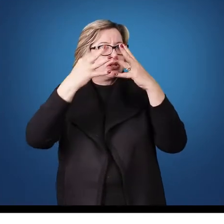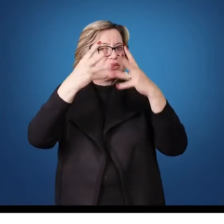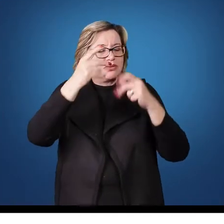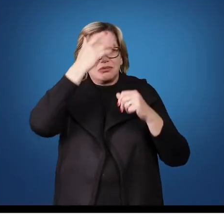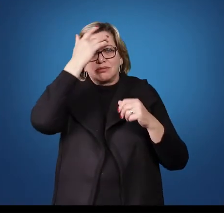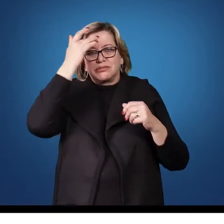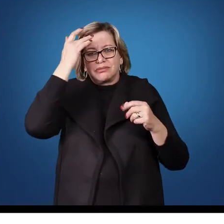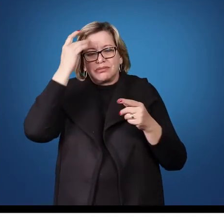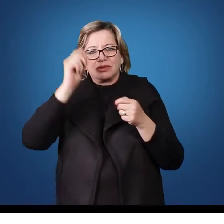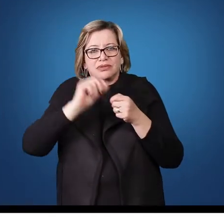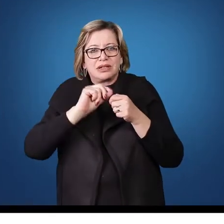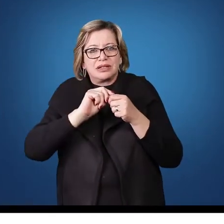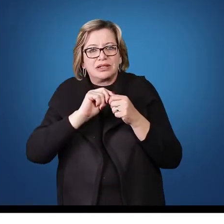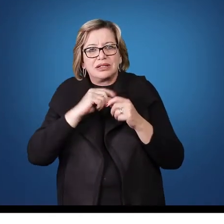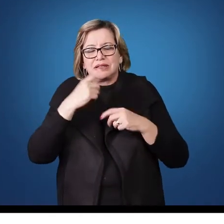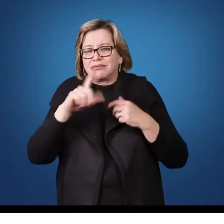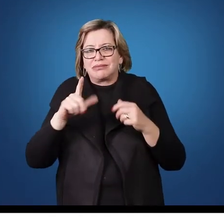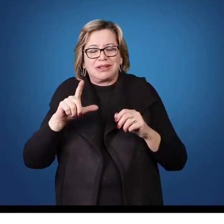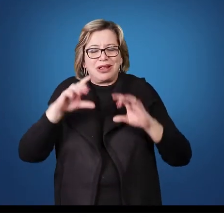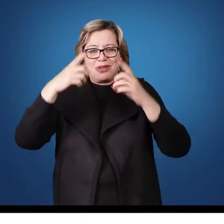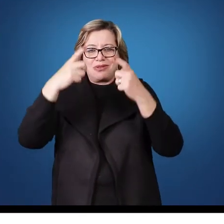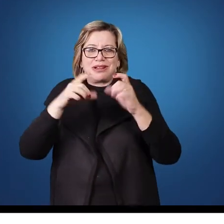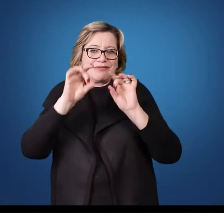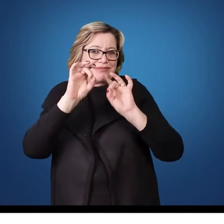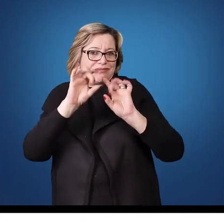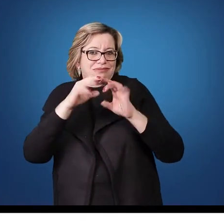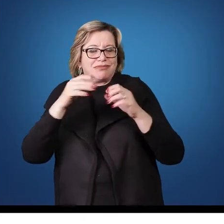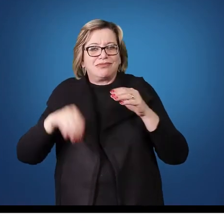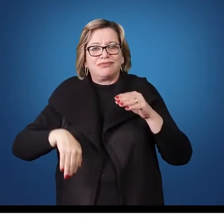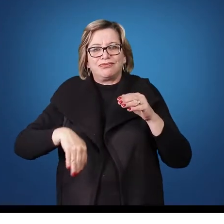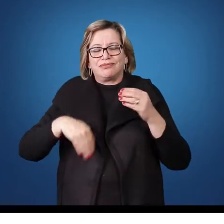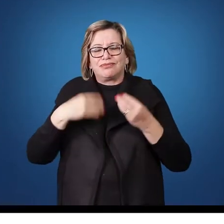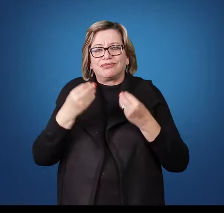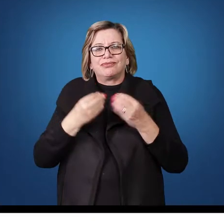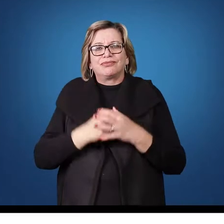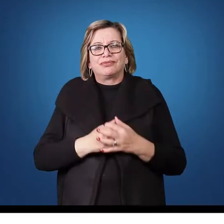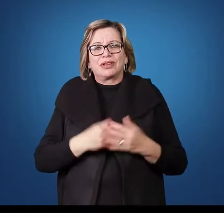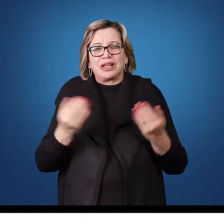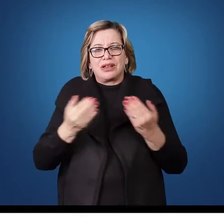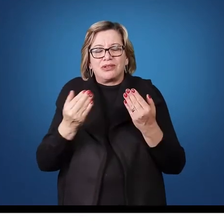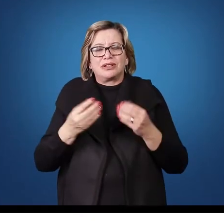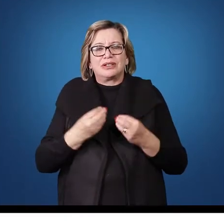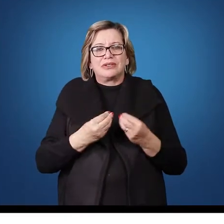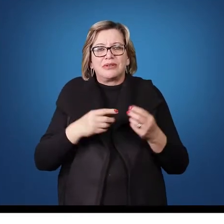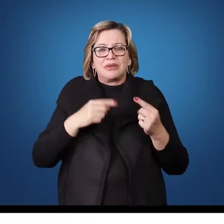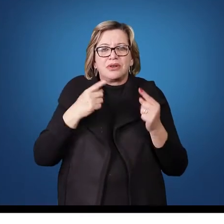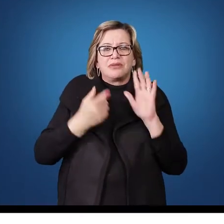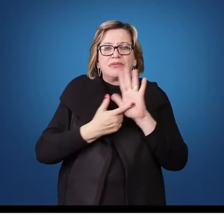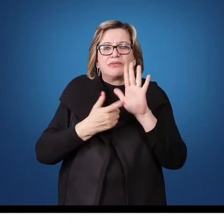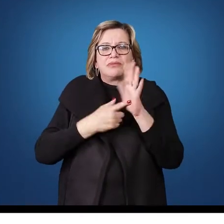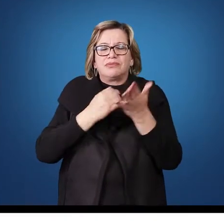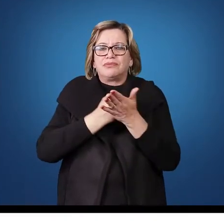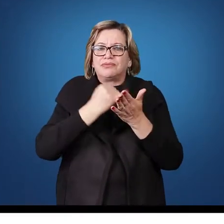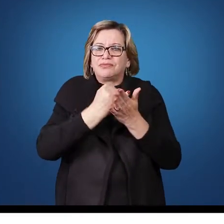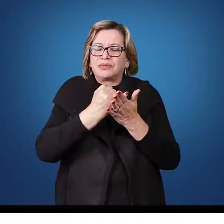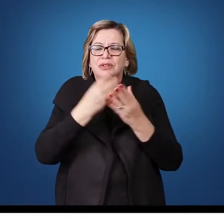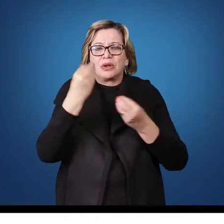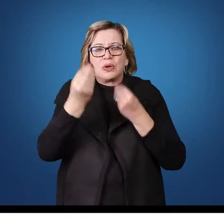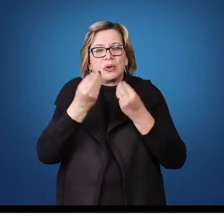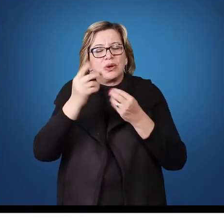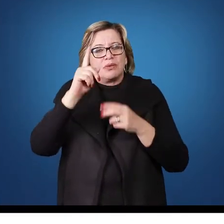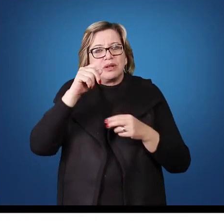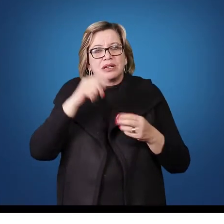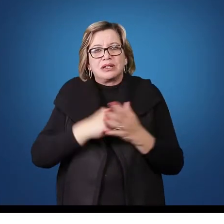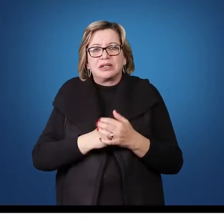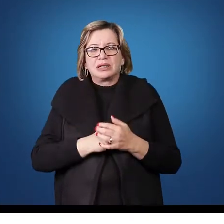posições, não há postos específicos no jogo. Pessoal, então agora vamos fazer a introdução ao rodízio. É importante que os jogadores,